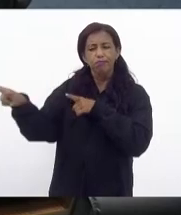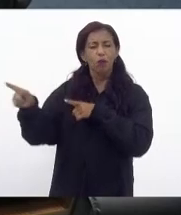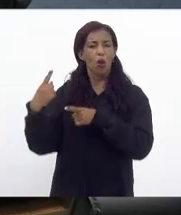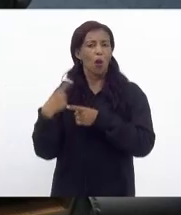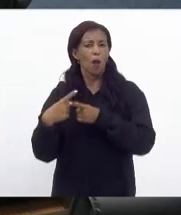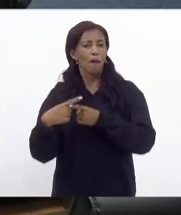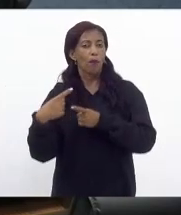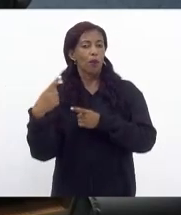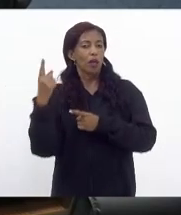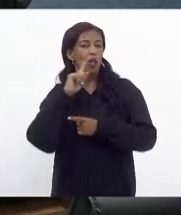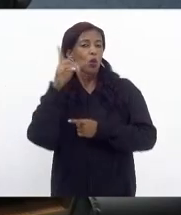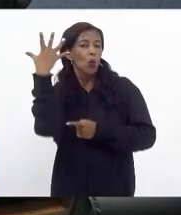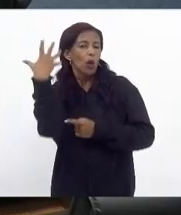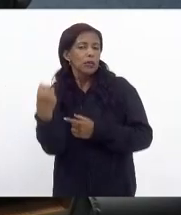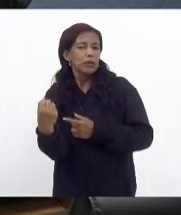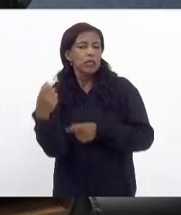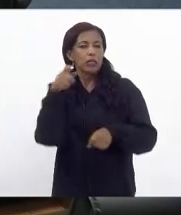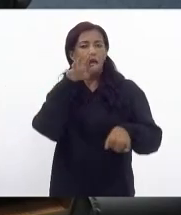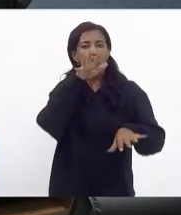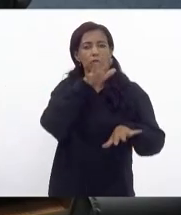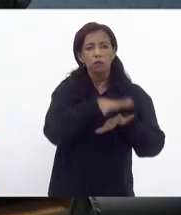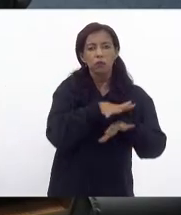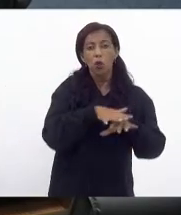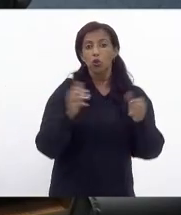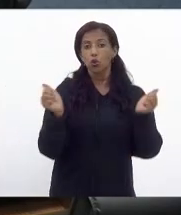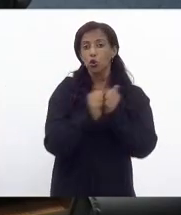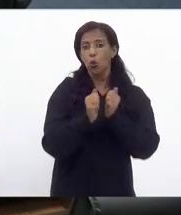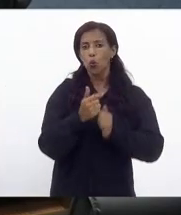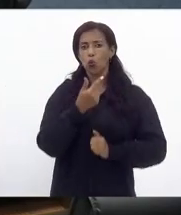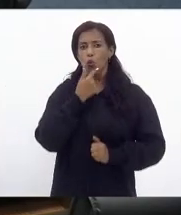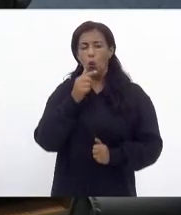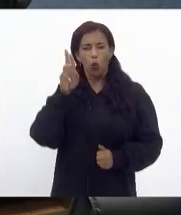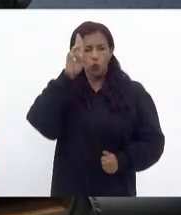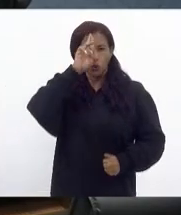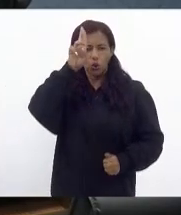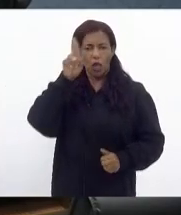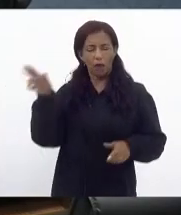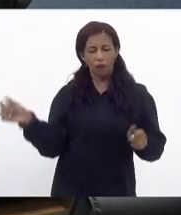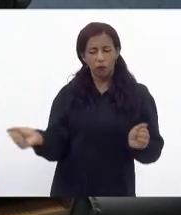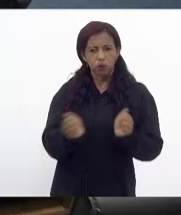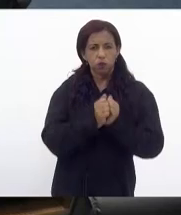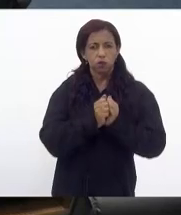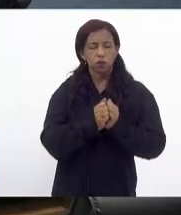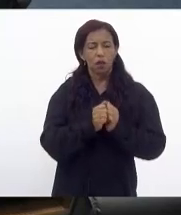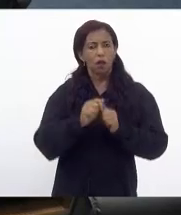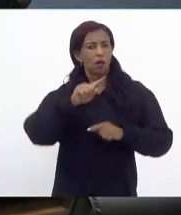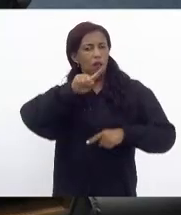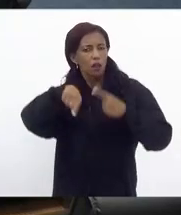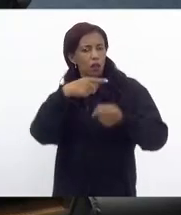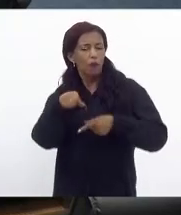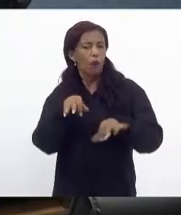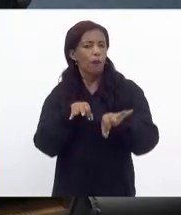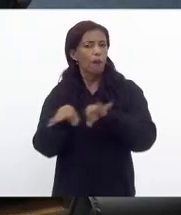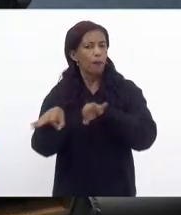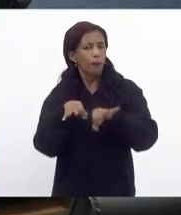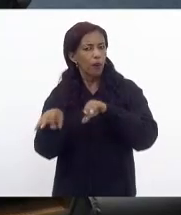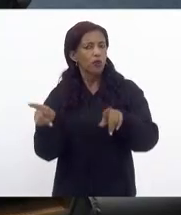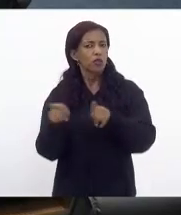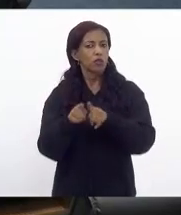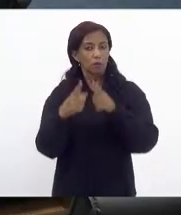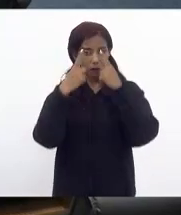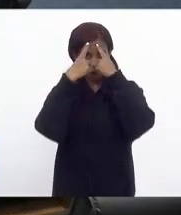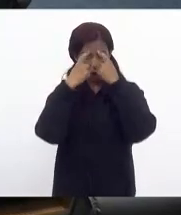aceitaram deitar com seus chefes fossem readmitidas depois o projeto de notificação compulsória da